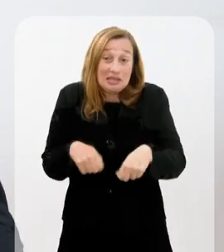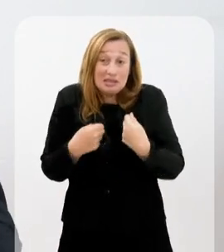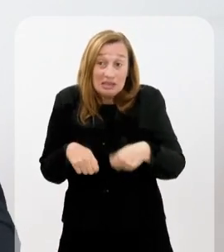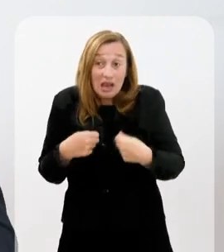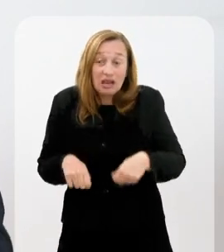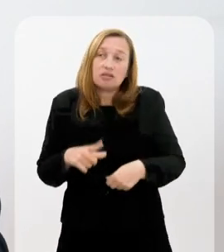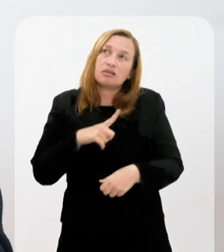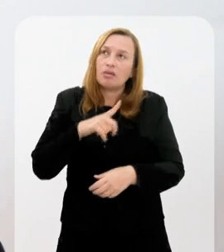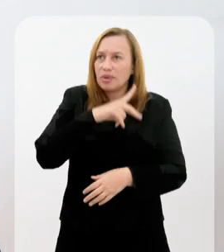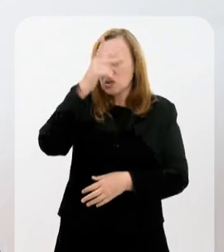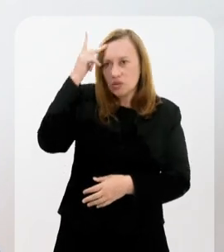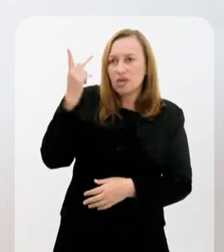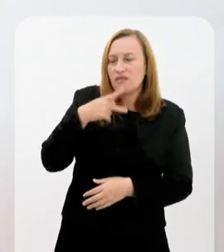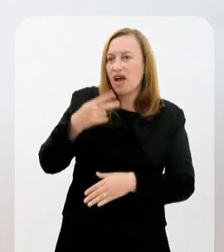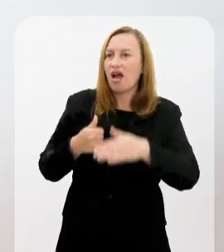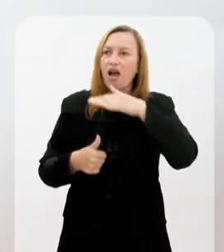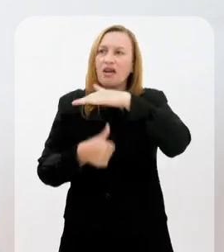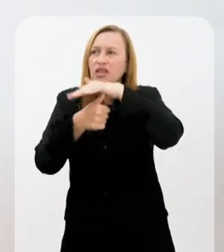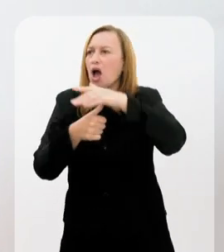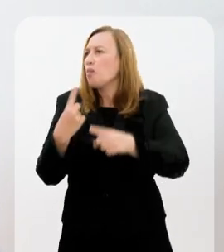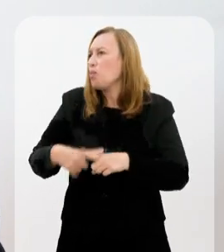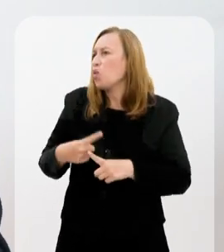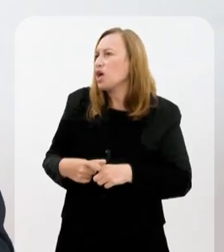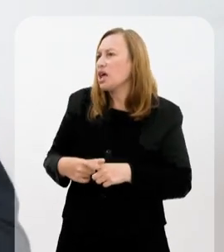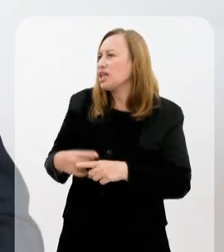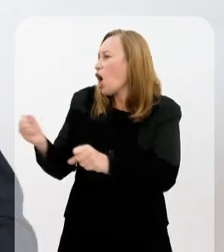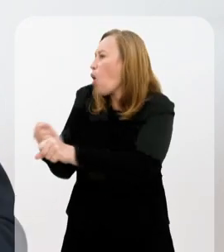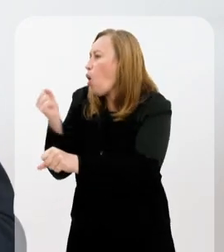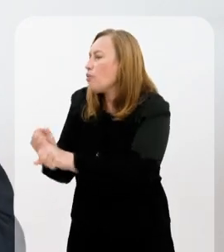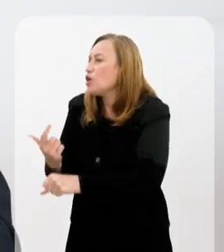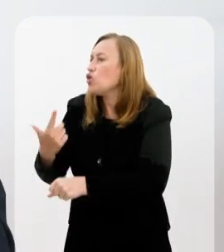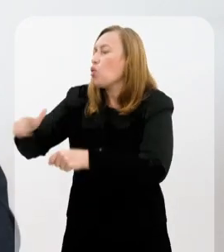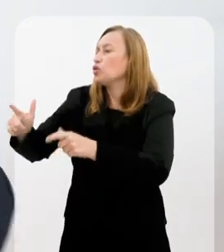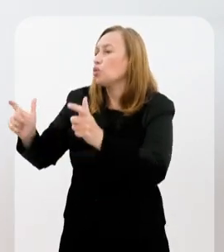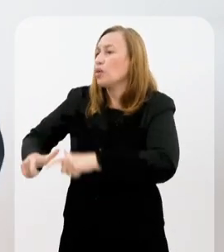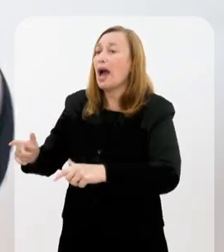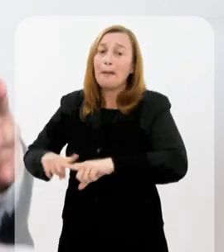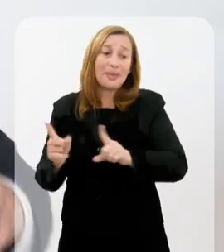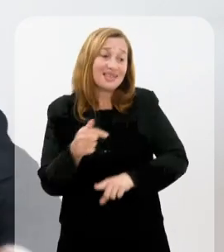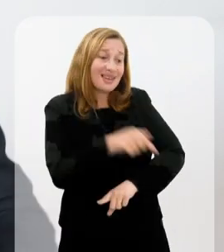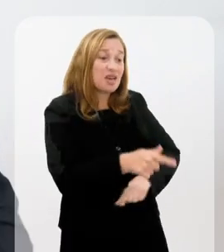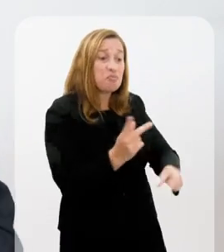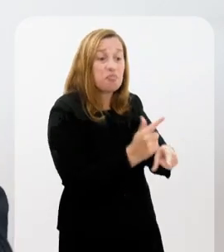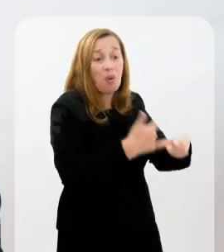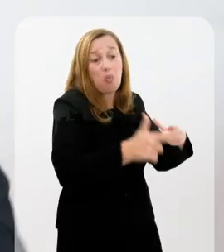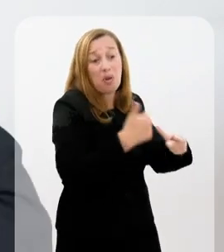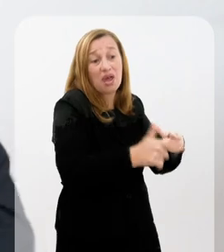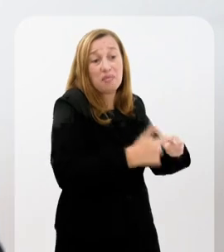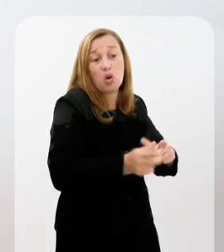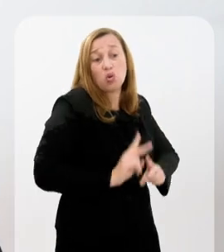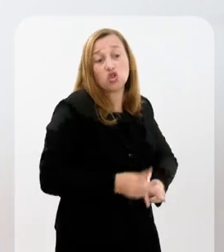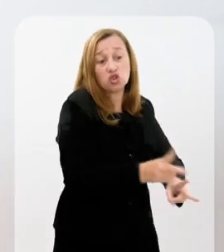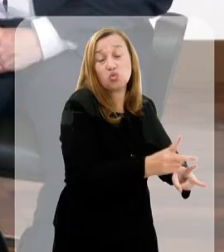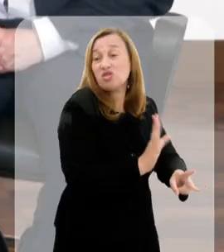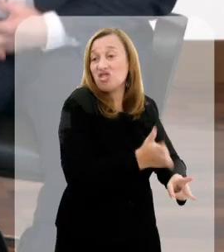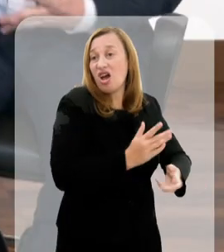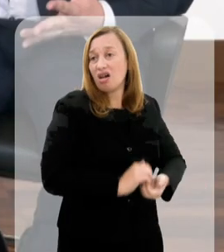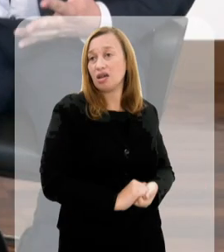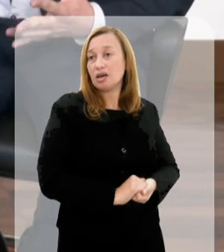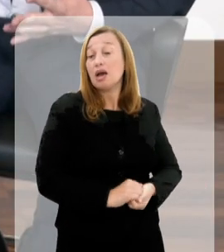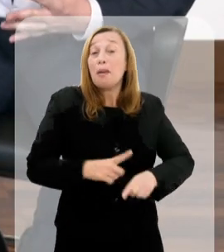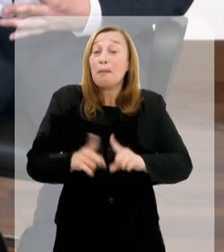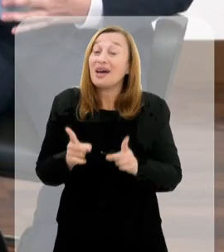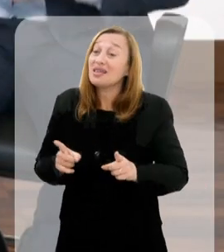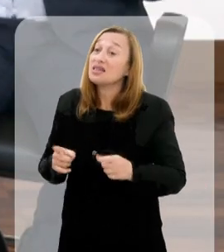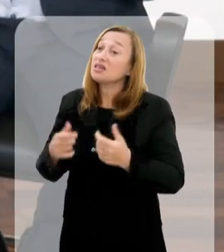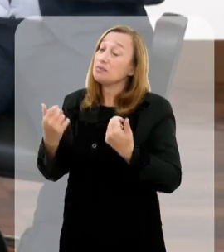demandas. Tem até gente que fala assim, ah, Reitor, mas por que você está fazendo um novo campus se a gente também tem problema aqui nesse campus que já